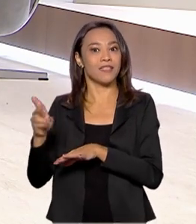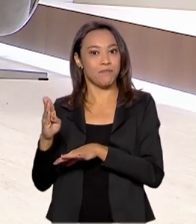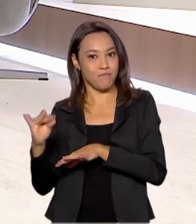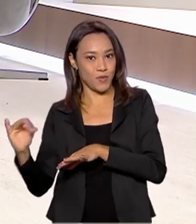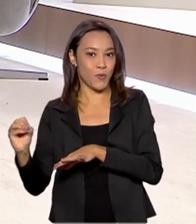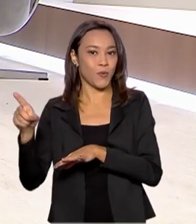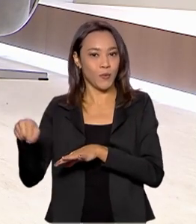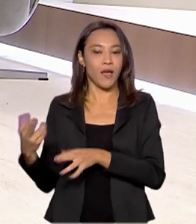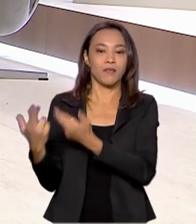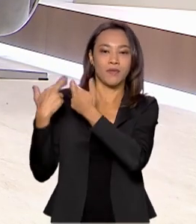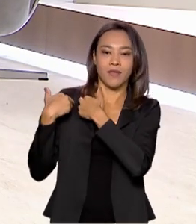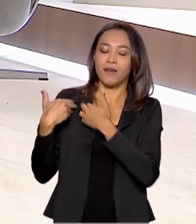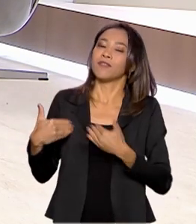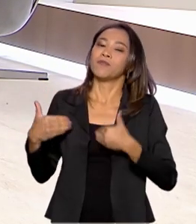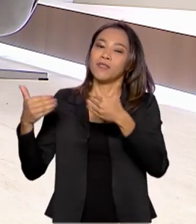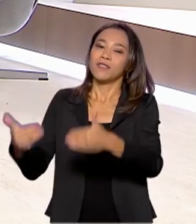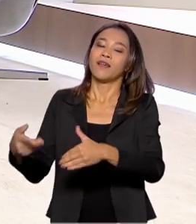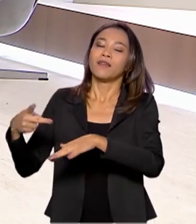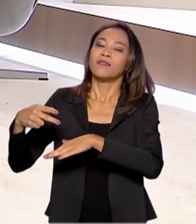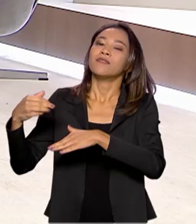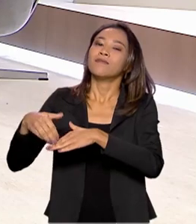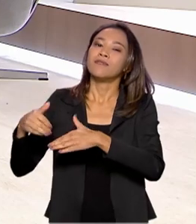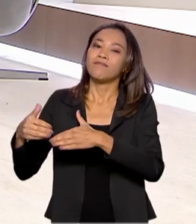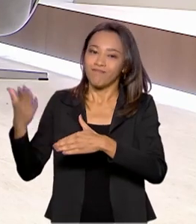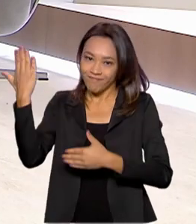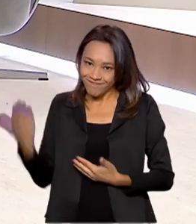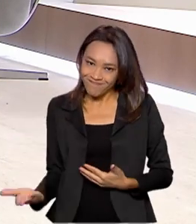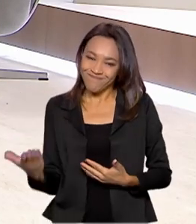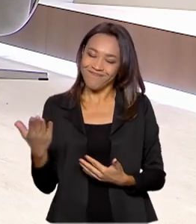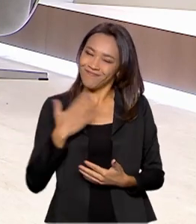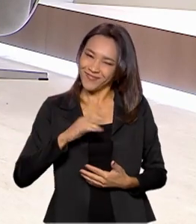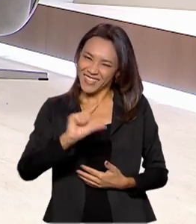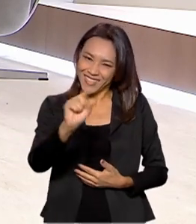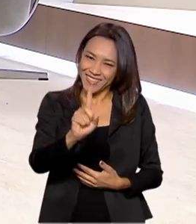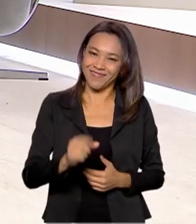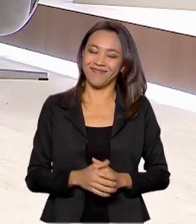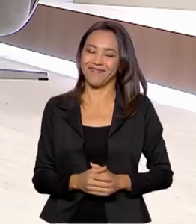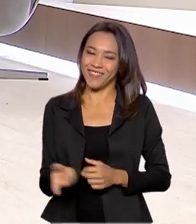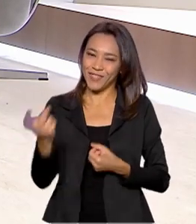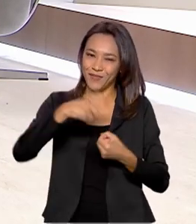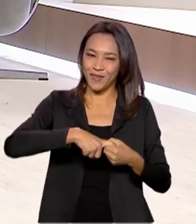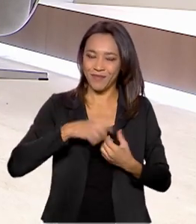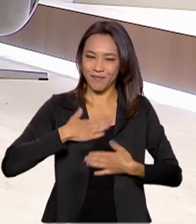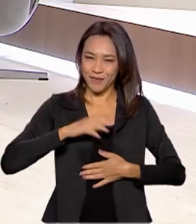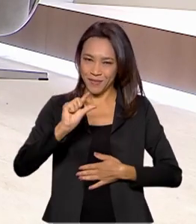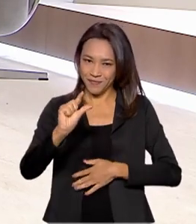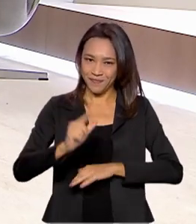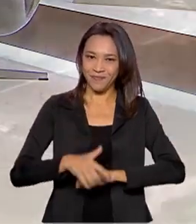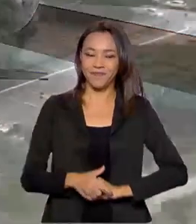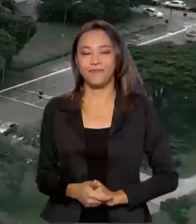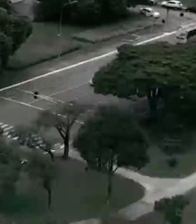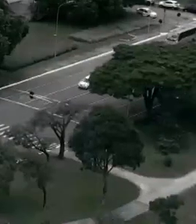do Ministério de Minas e Energia, José Mauro Coelho. Não saia daí, voltamos já já.